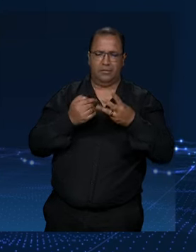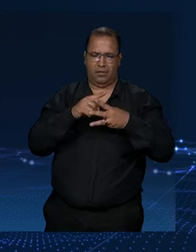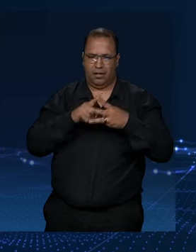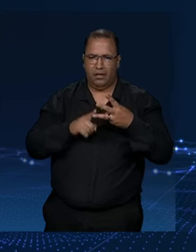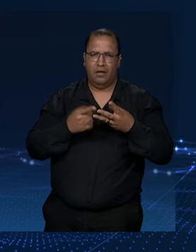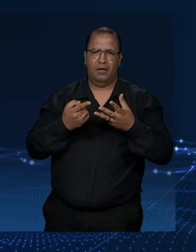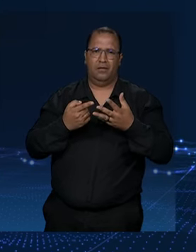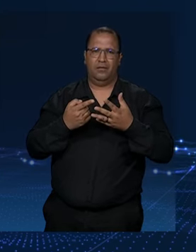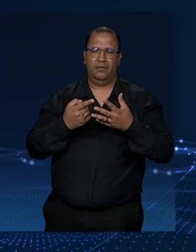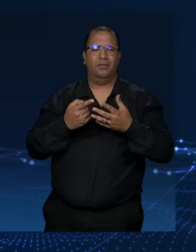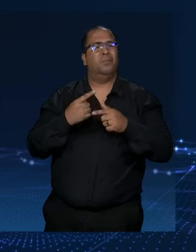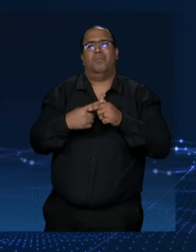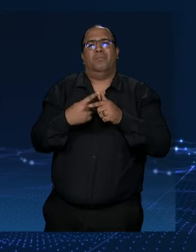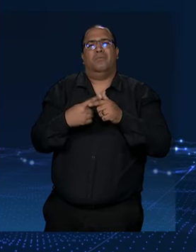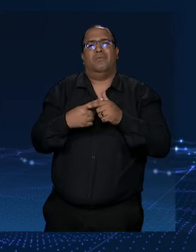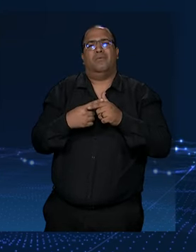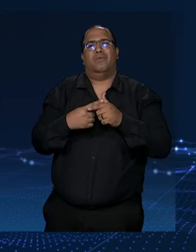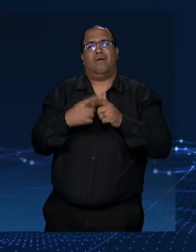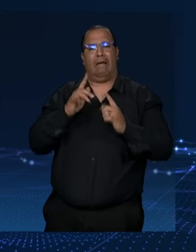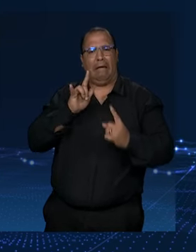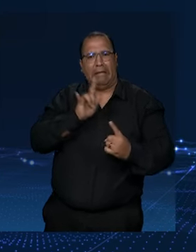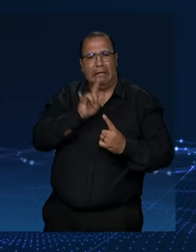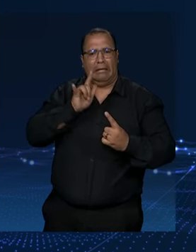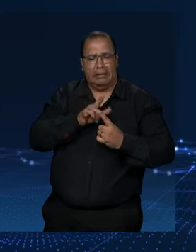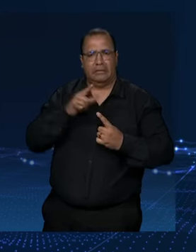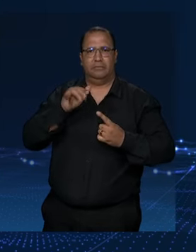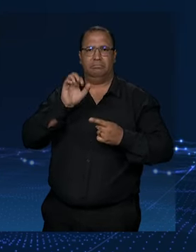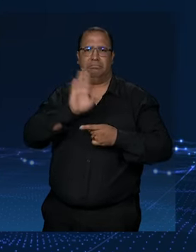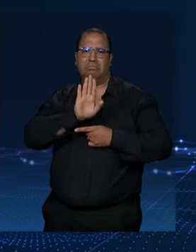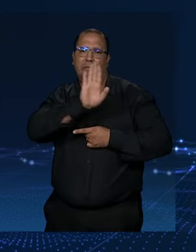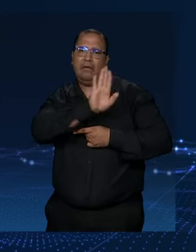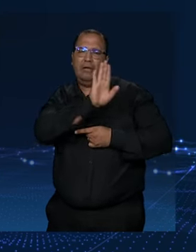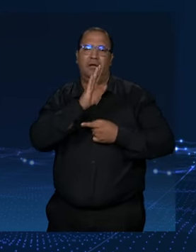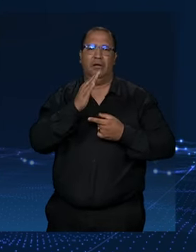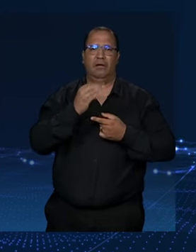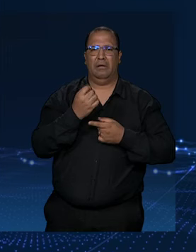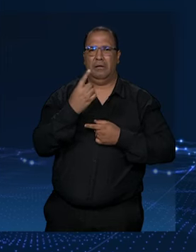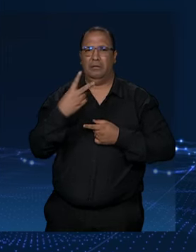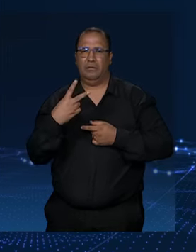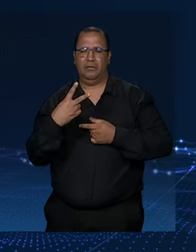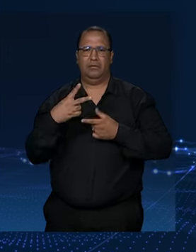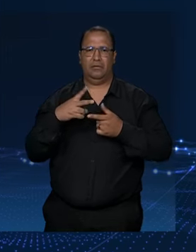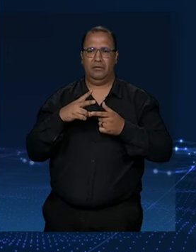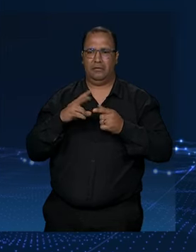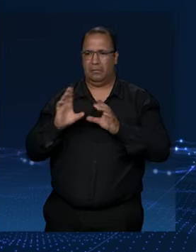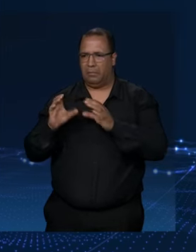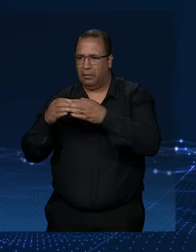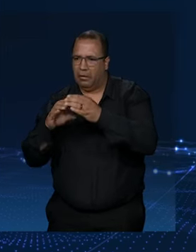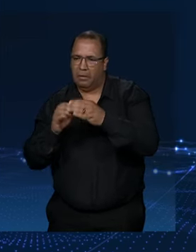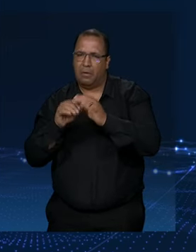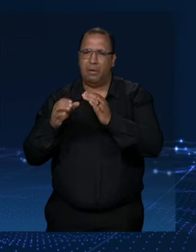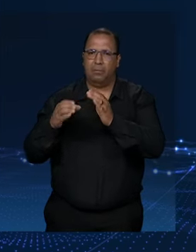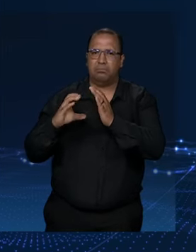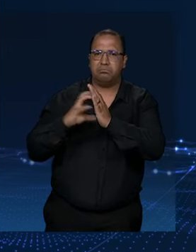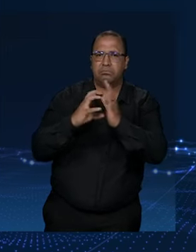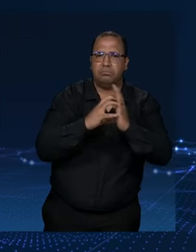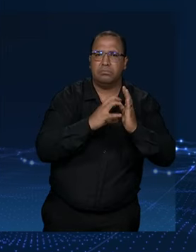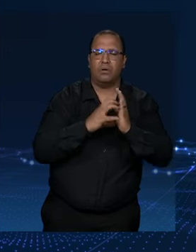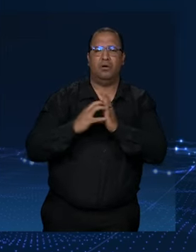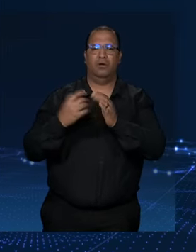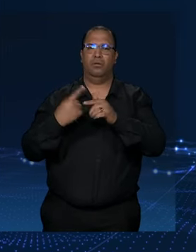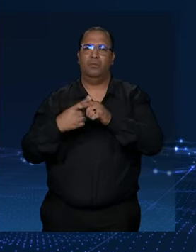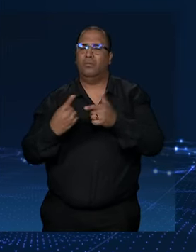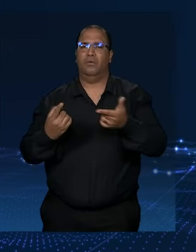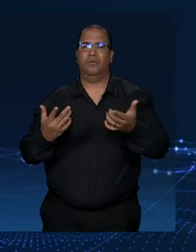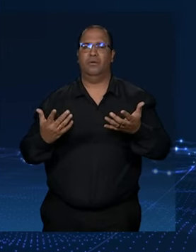você ama tanto a eleição? E quanto vai custar a eleição para você com 12 partidos de coligação? É